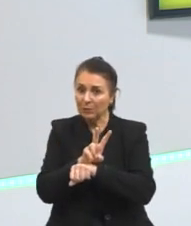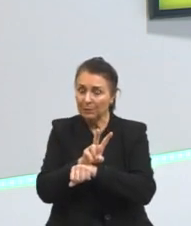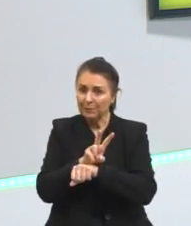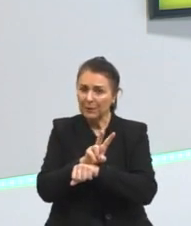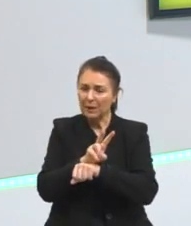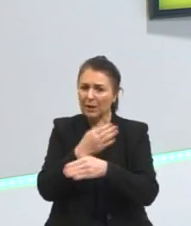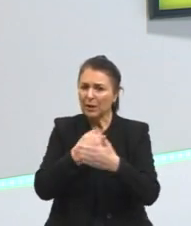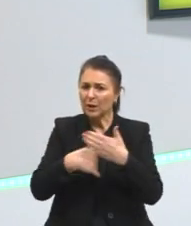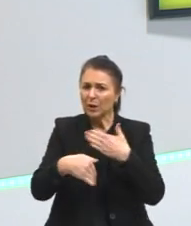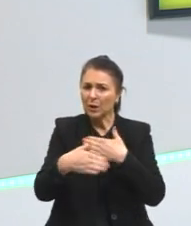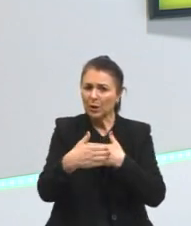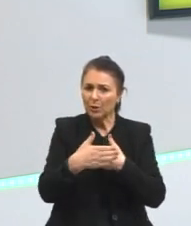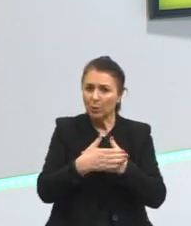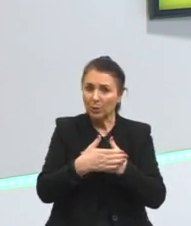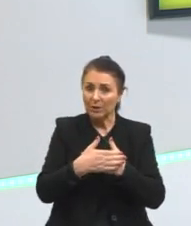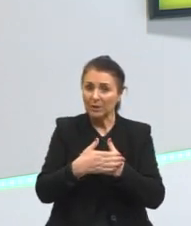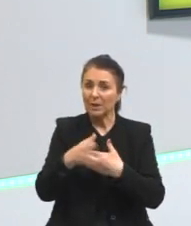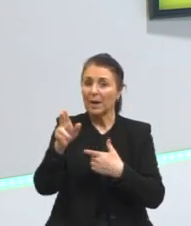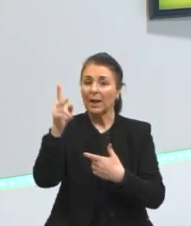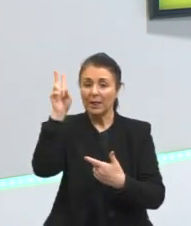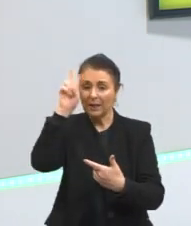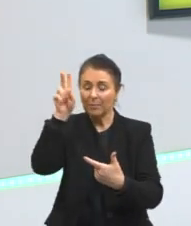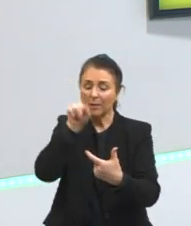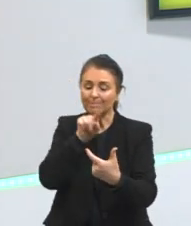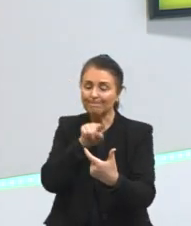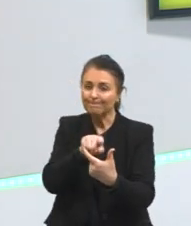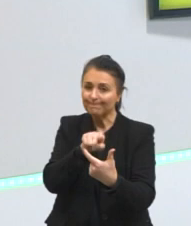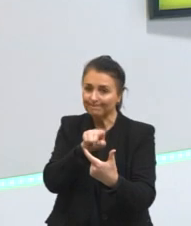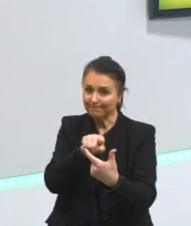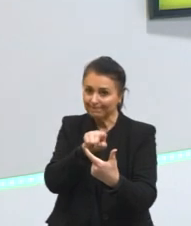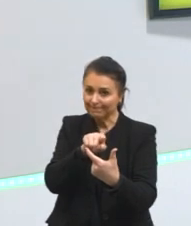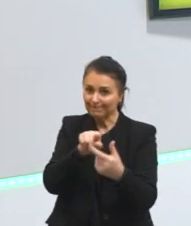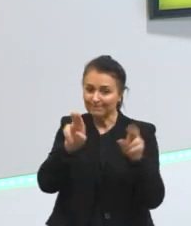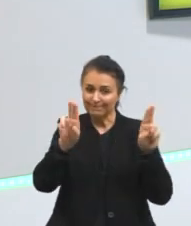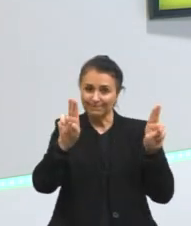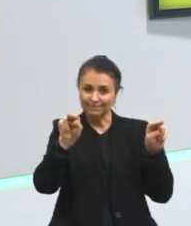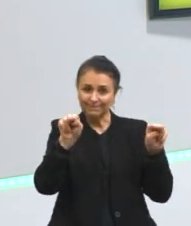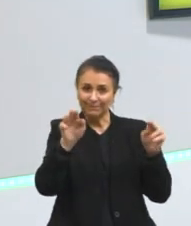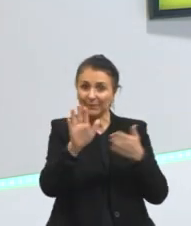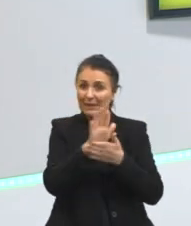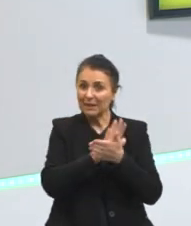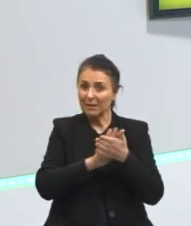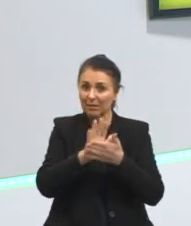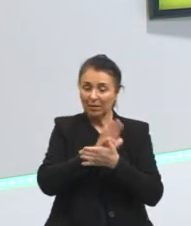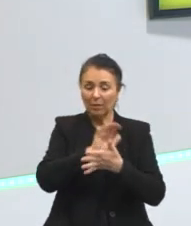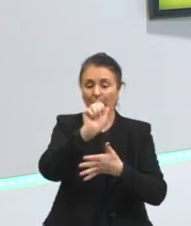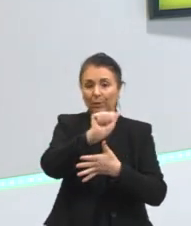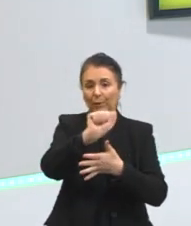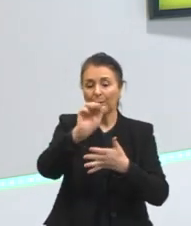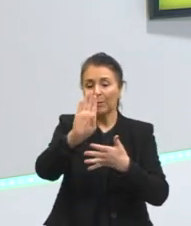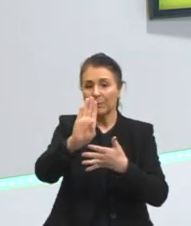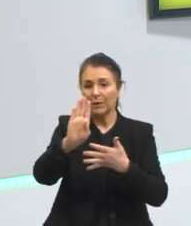elas voltadas para a expressão la guilhotina del siglo 21 nenhuma delas vai